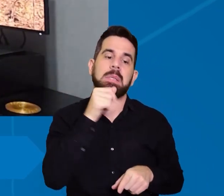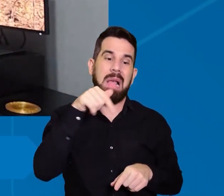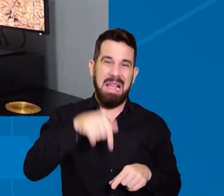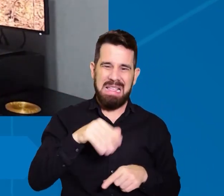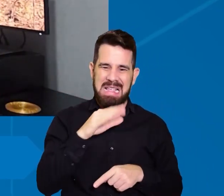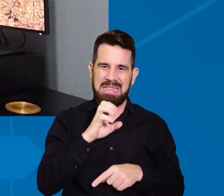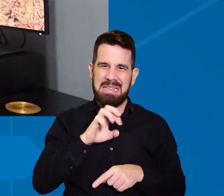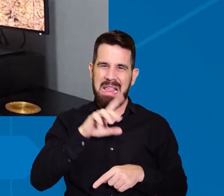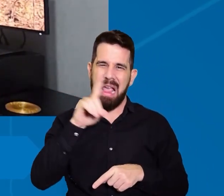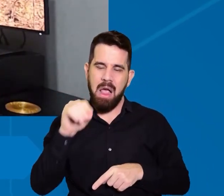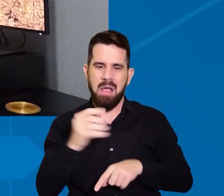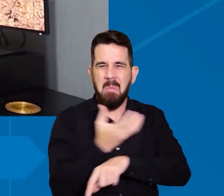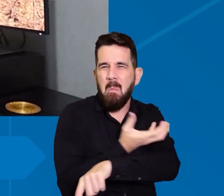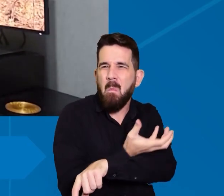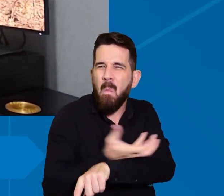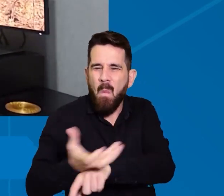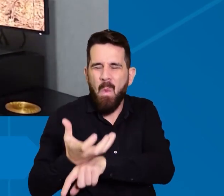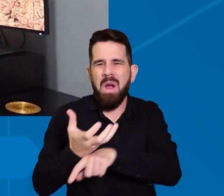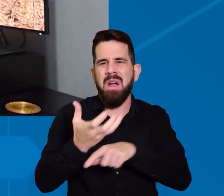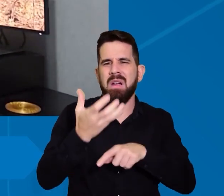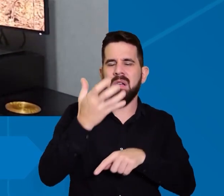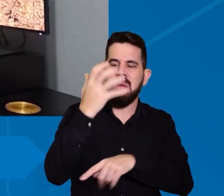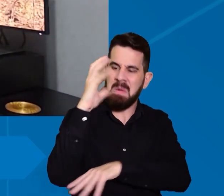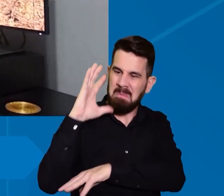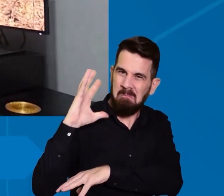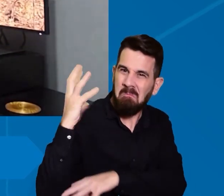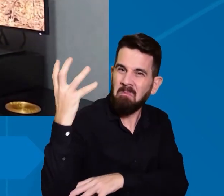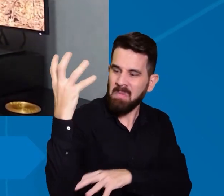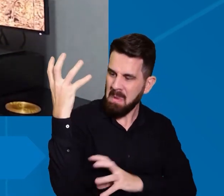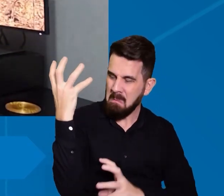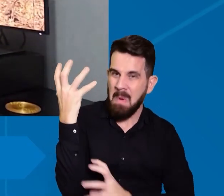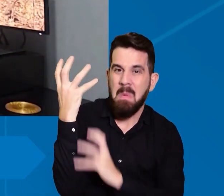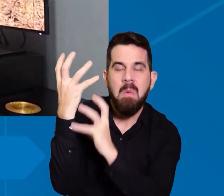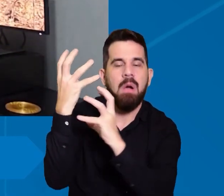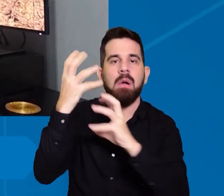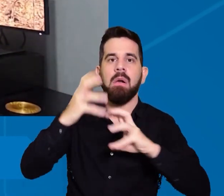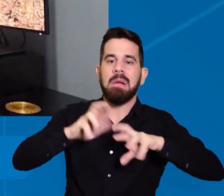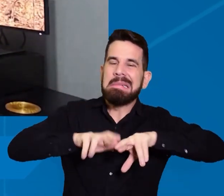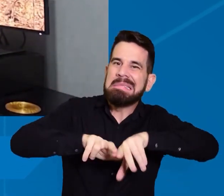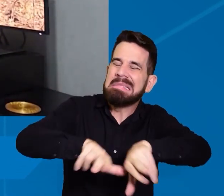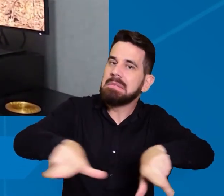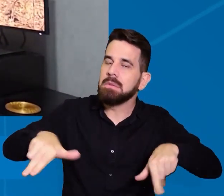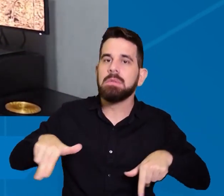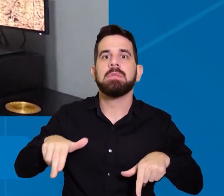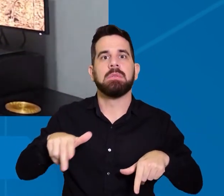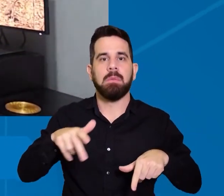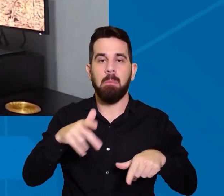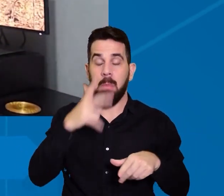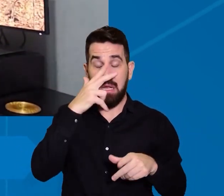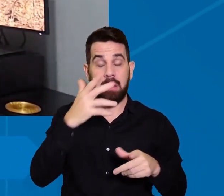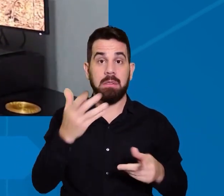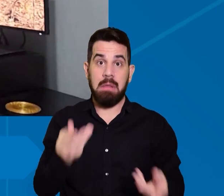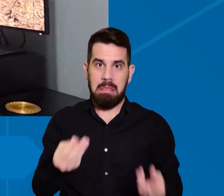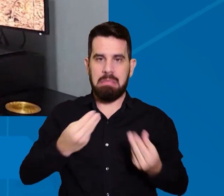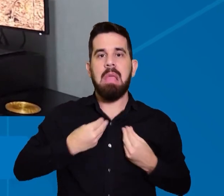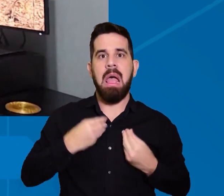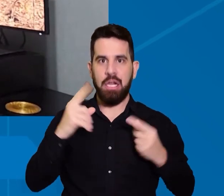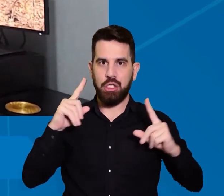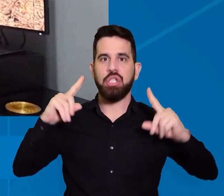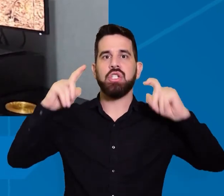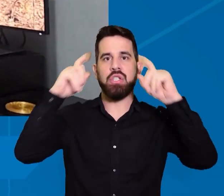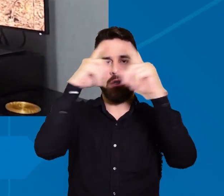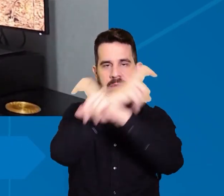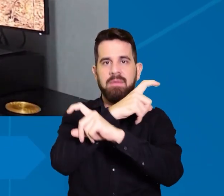com formações savânicas campestres florestais ele induz uma dificuldade ele propõe uma dificuldade muito